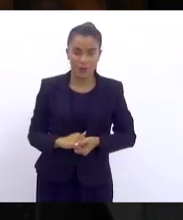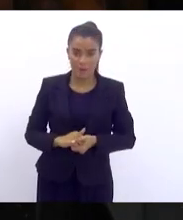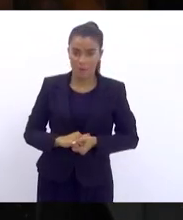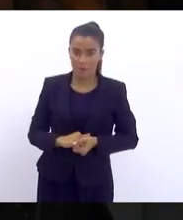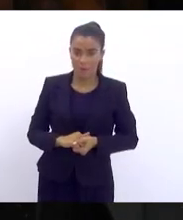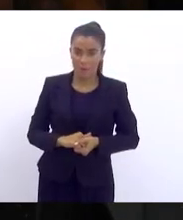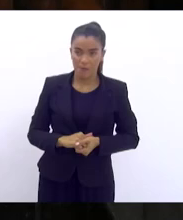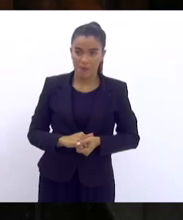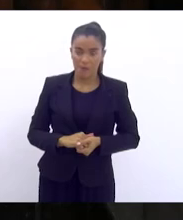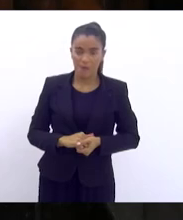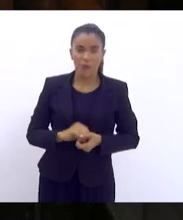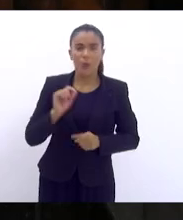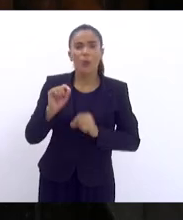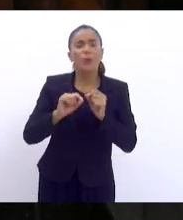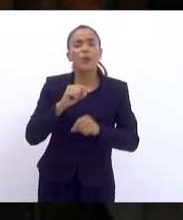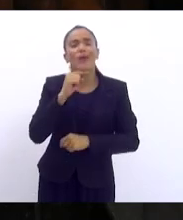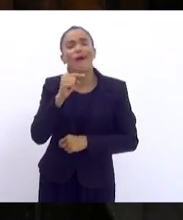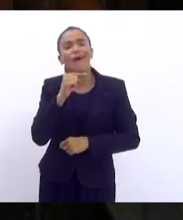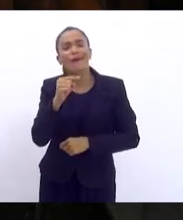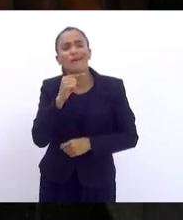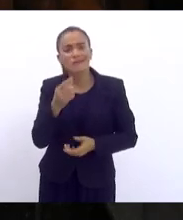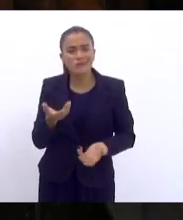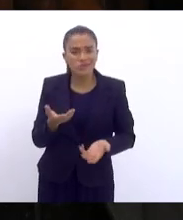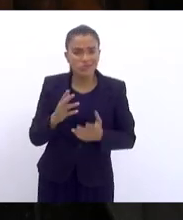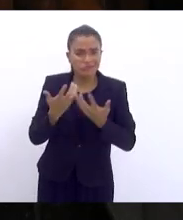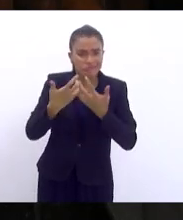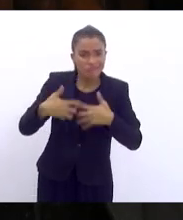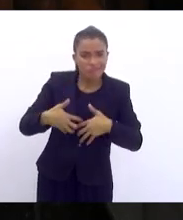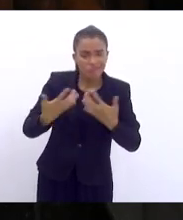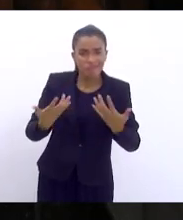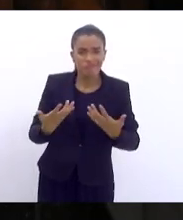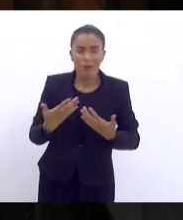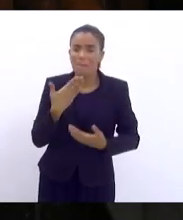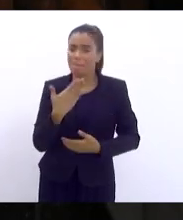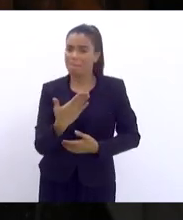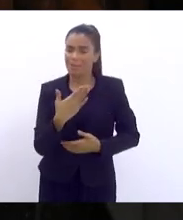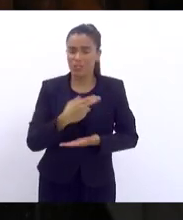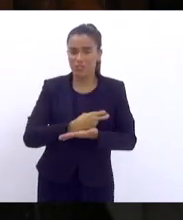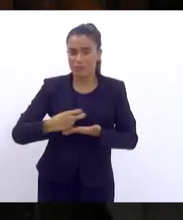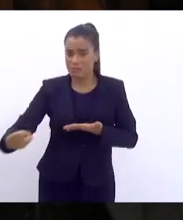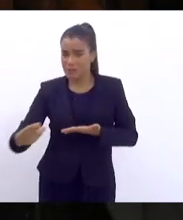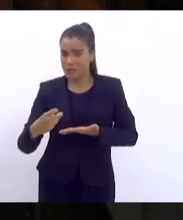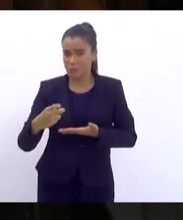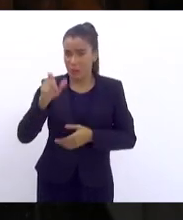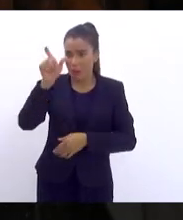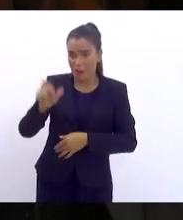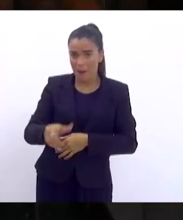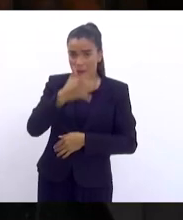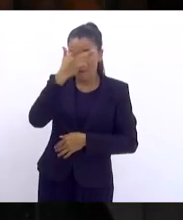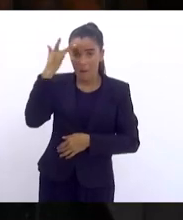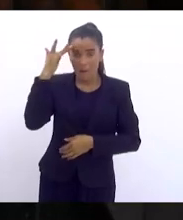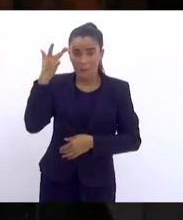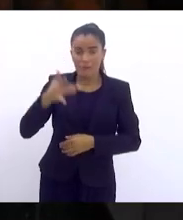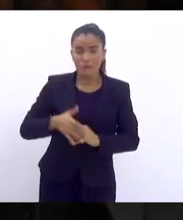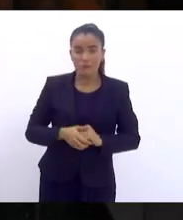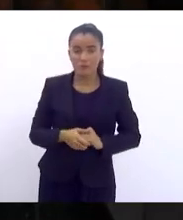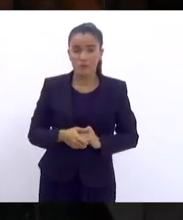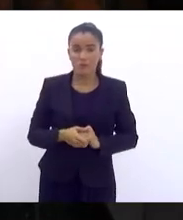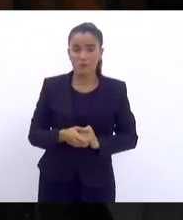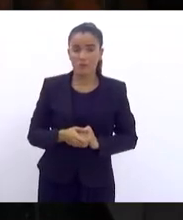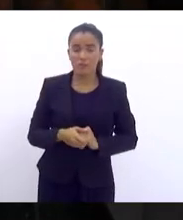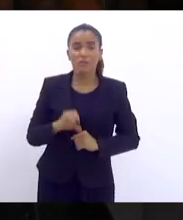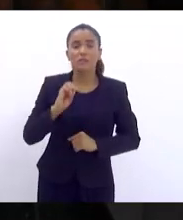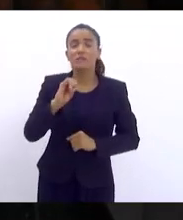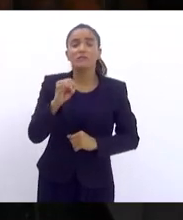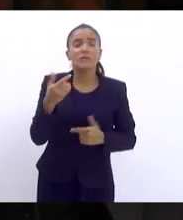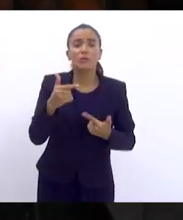O que adianta pedir impeachment de alguém se